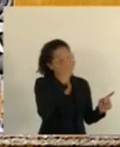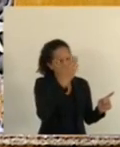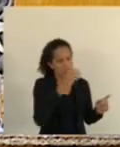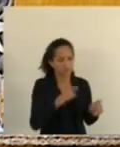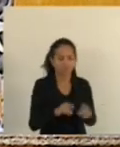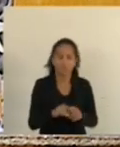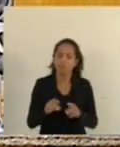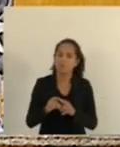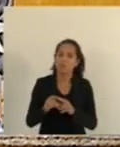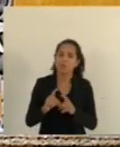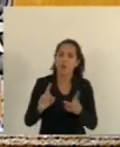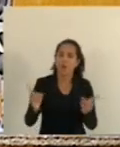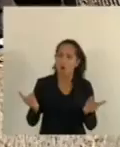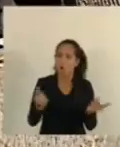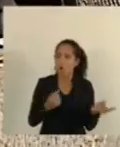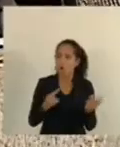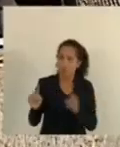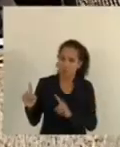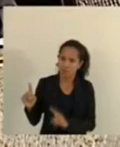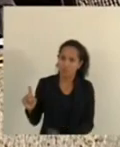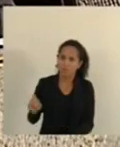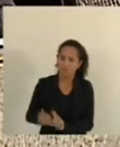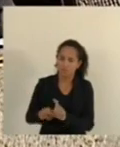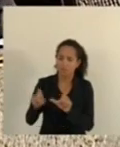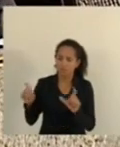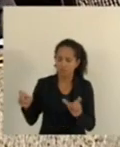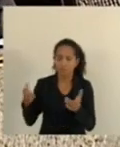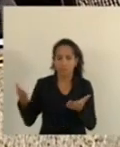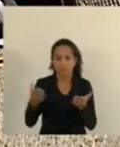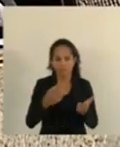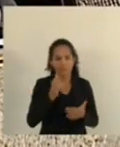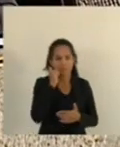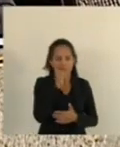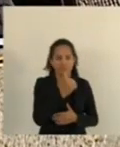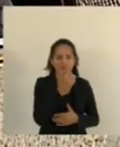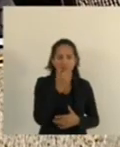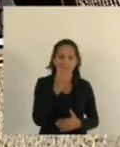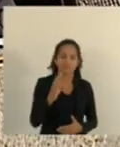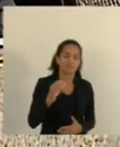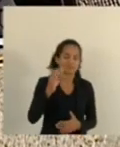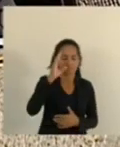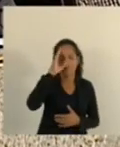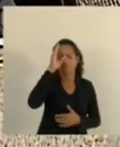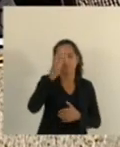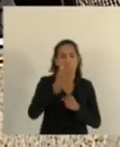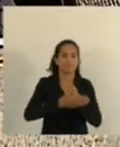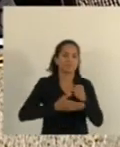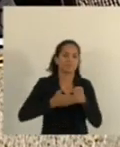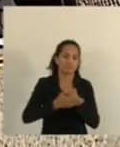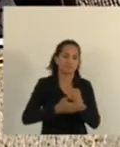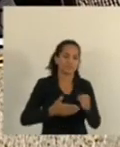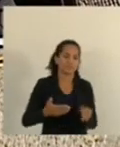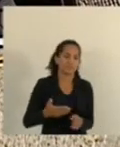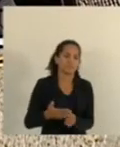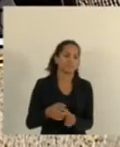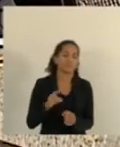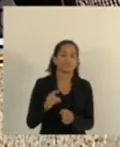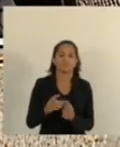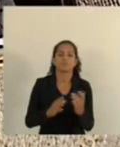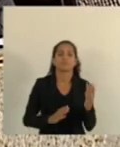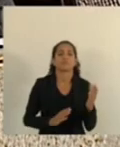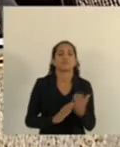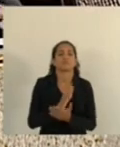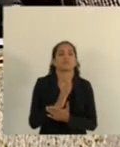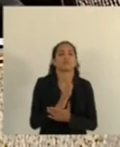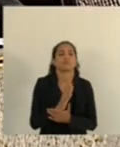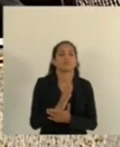independentes Vamos caminhar aqui A todos os deputados E deputadas Principalmente a base Do governo Pela aprovação